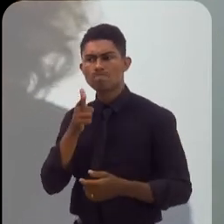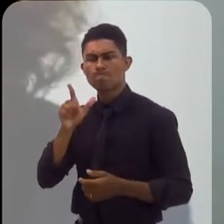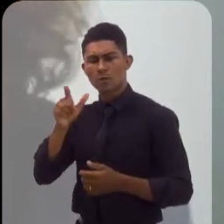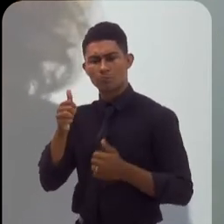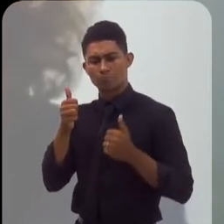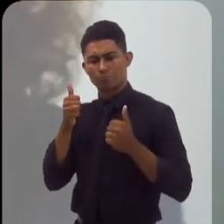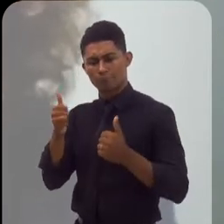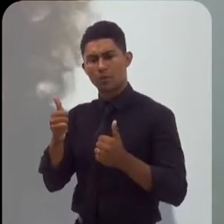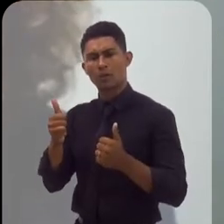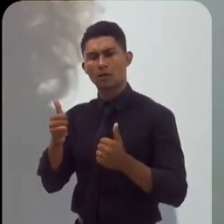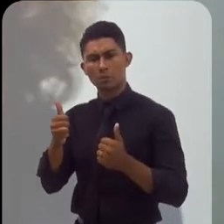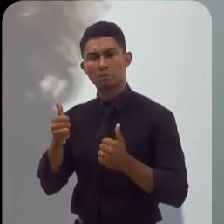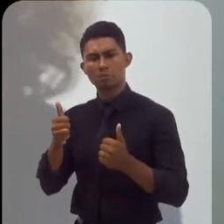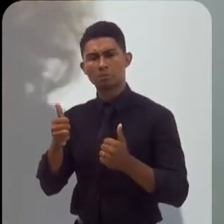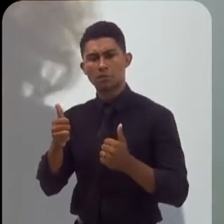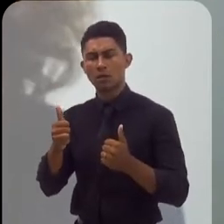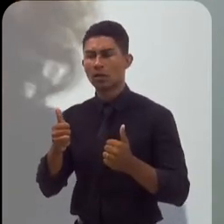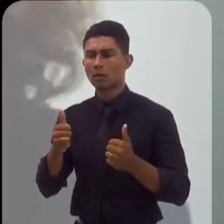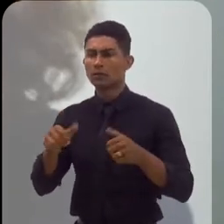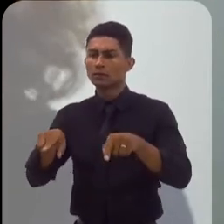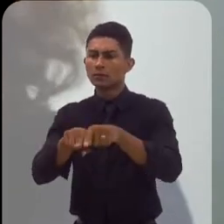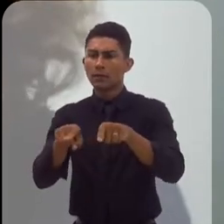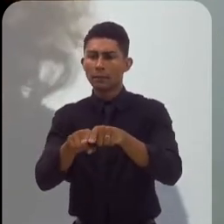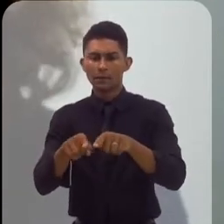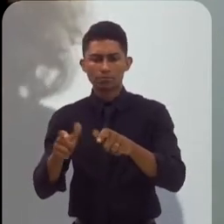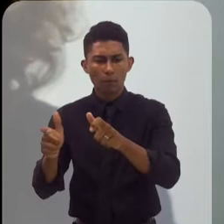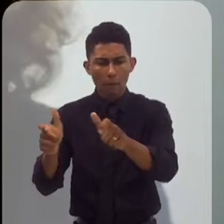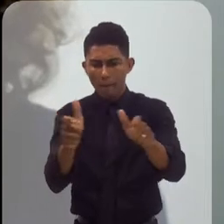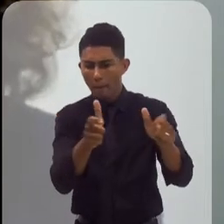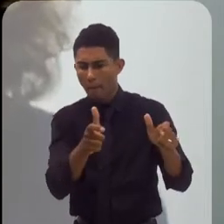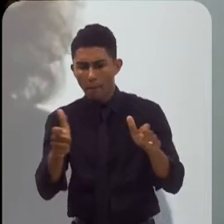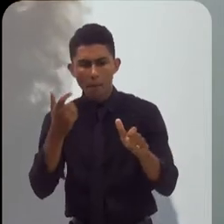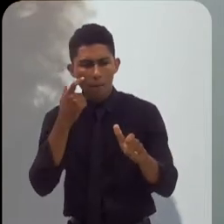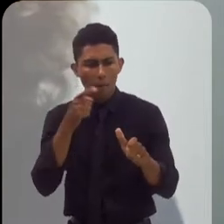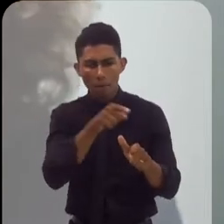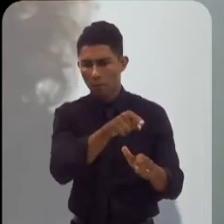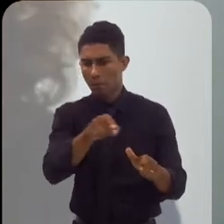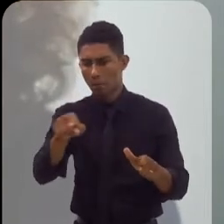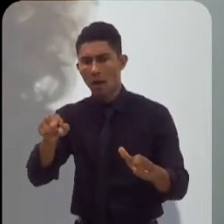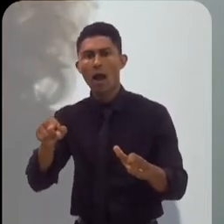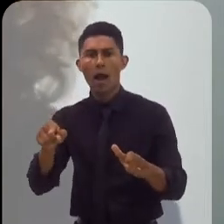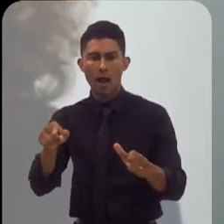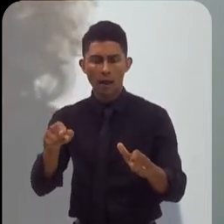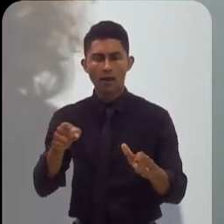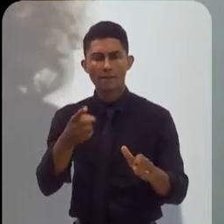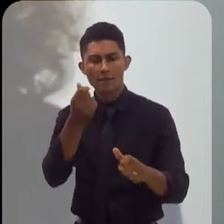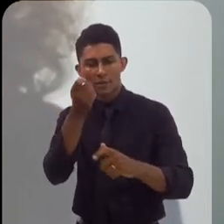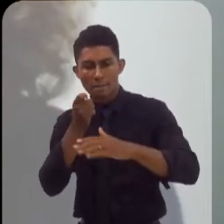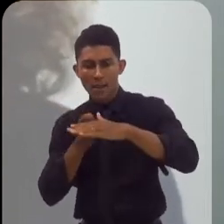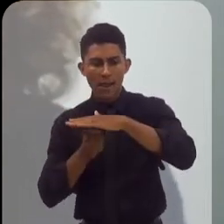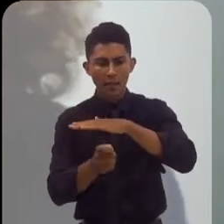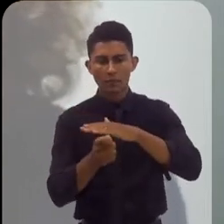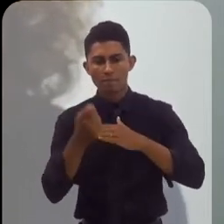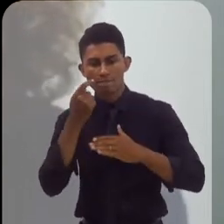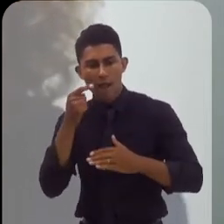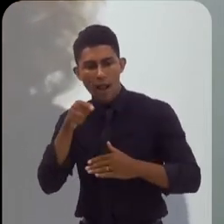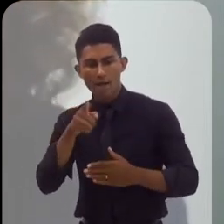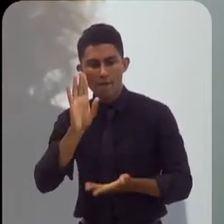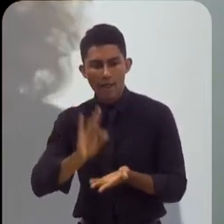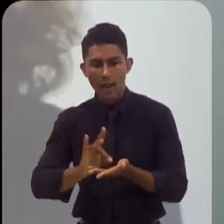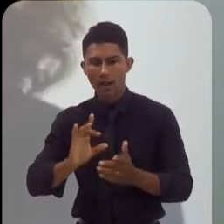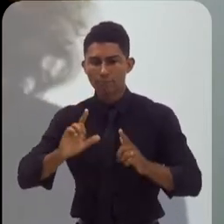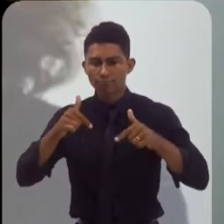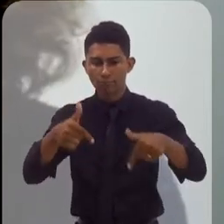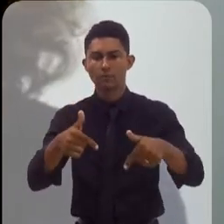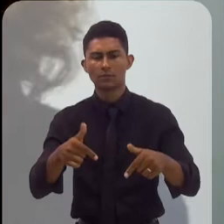potencial, mas também reivindicar o espaço para poder justamente fazer com que esses investimentos aconteçam de